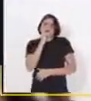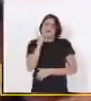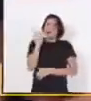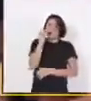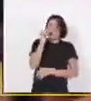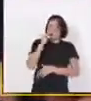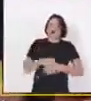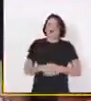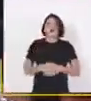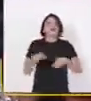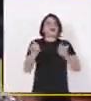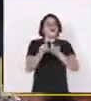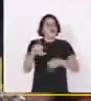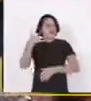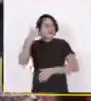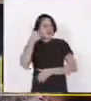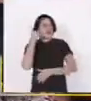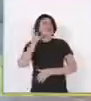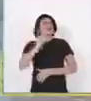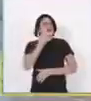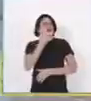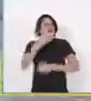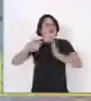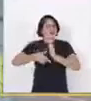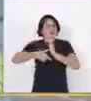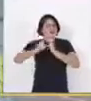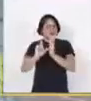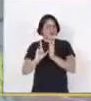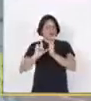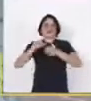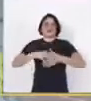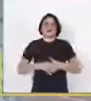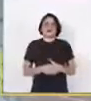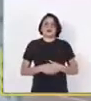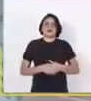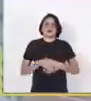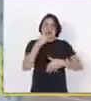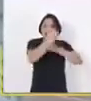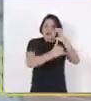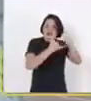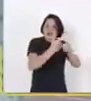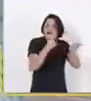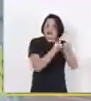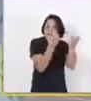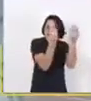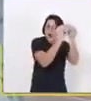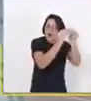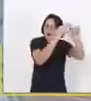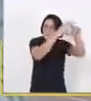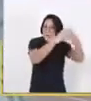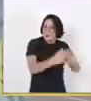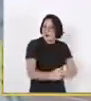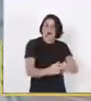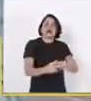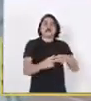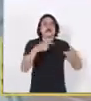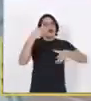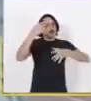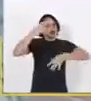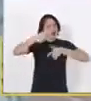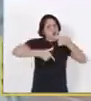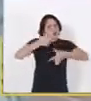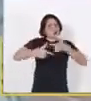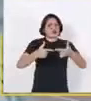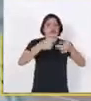telefone muito necessário já solicitado. A internet está chegando por lá também. É o tratamento digno com os nossos irmãos indígenas da